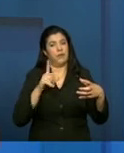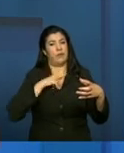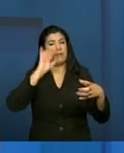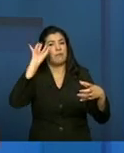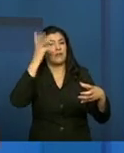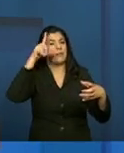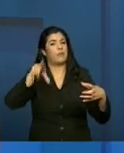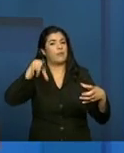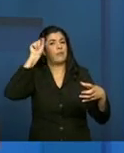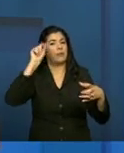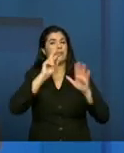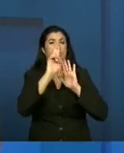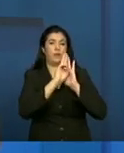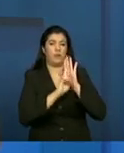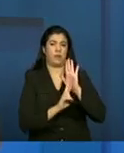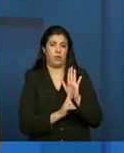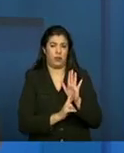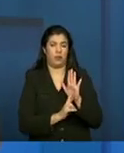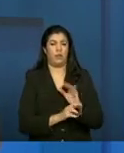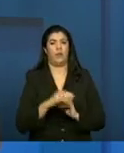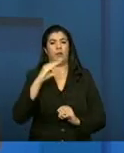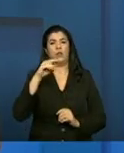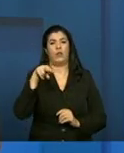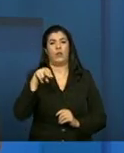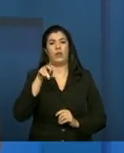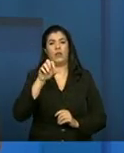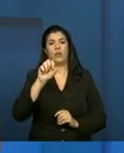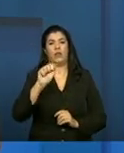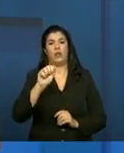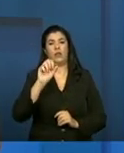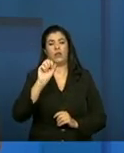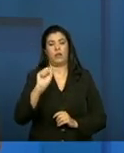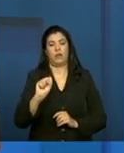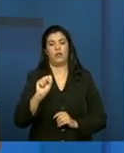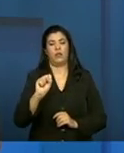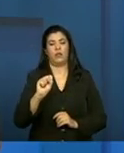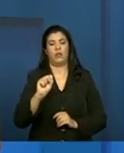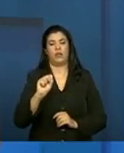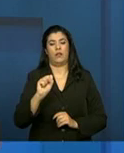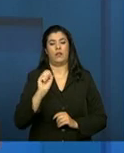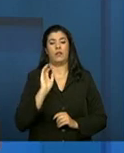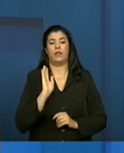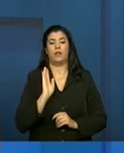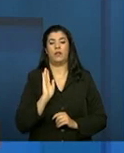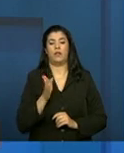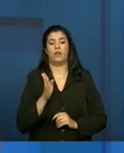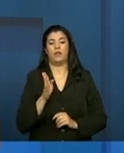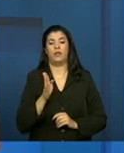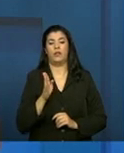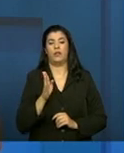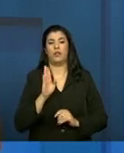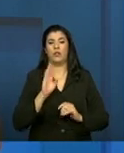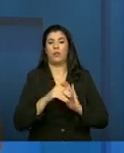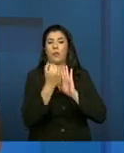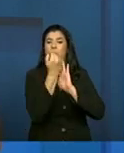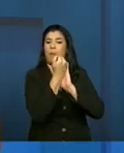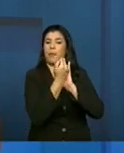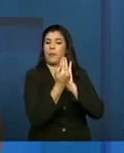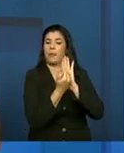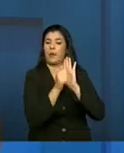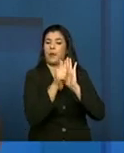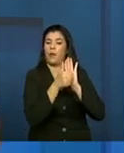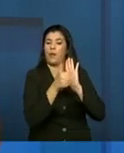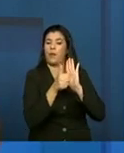partir da resolução do CNAS, que elencou 11 situações,